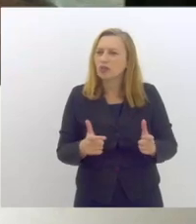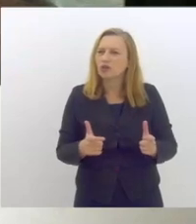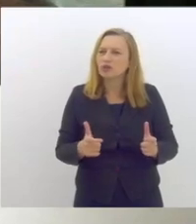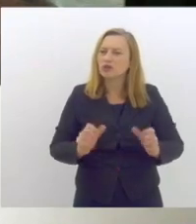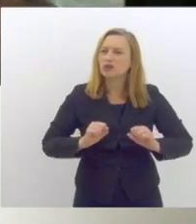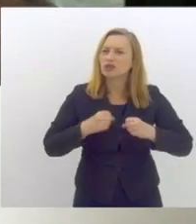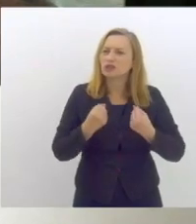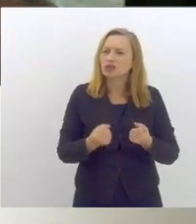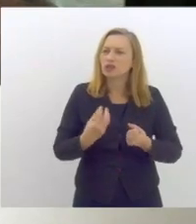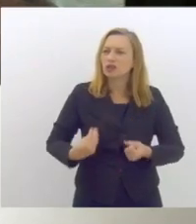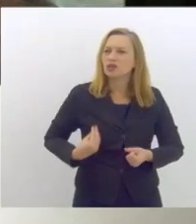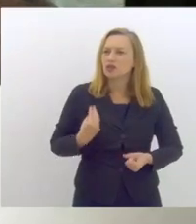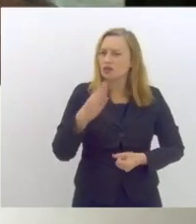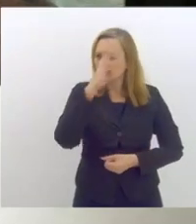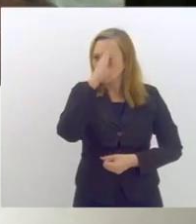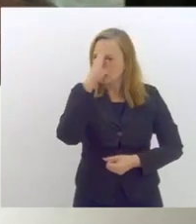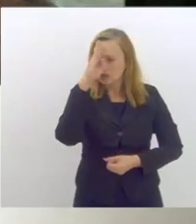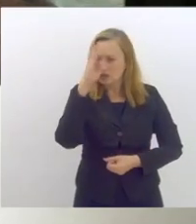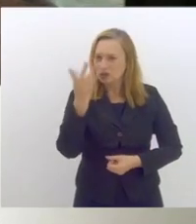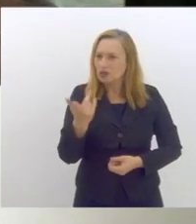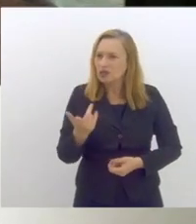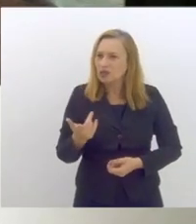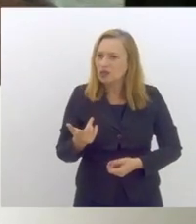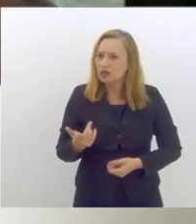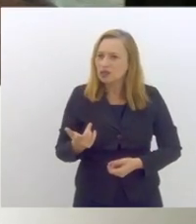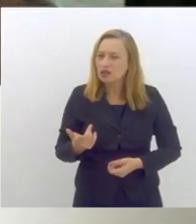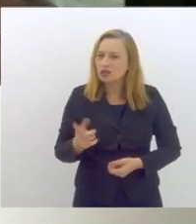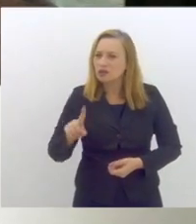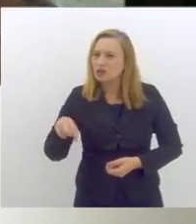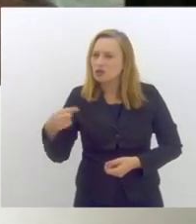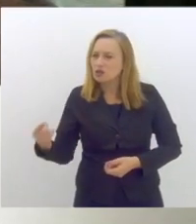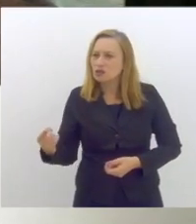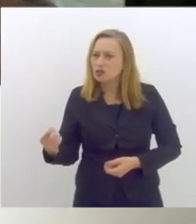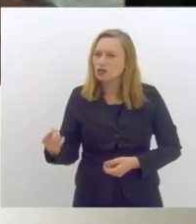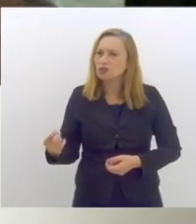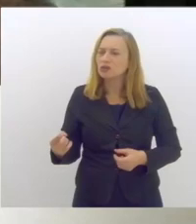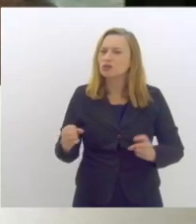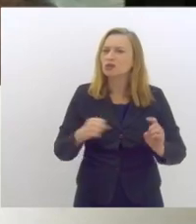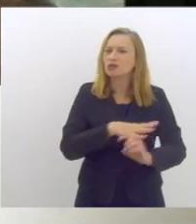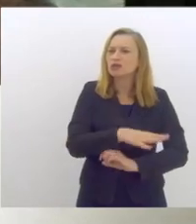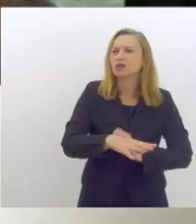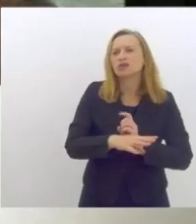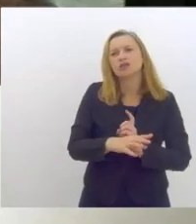dedicando-se à vida acadêmica e ao resto do seu convívio em sociedade